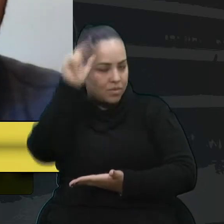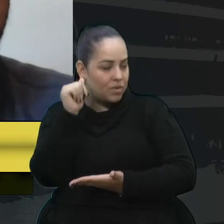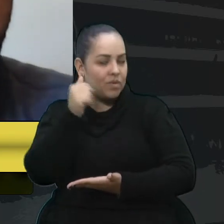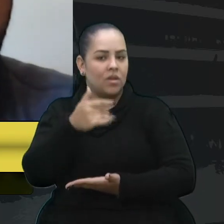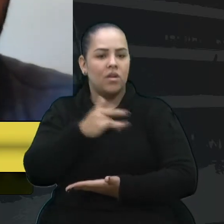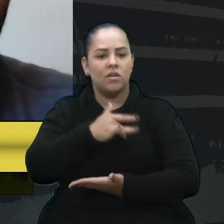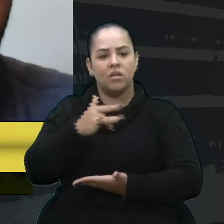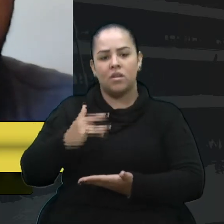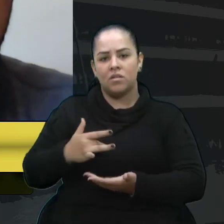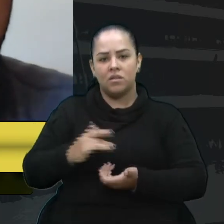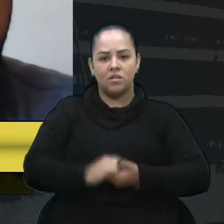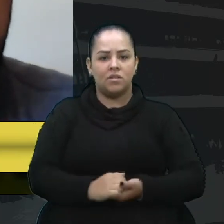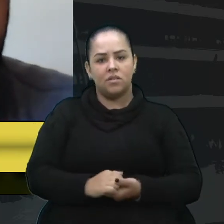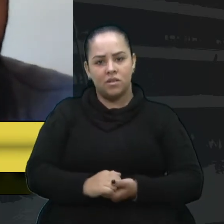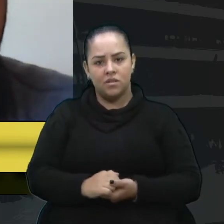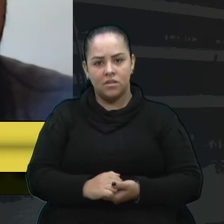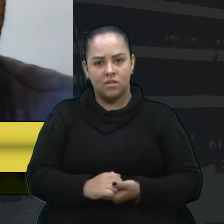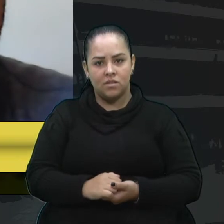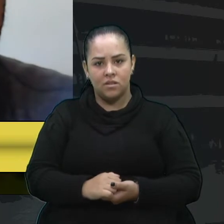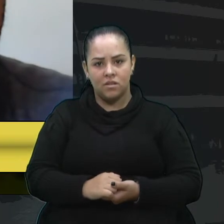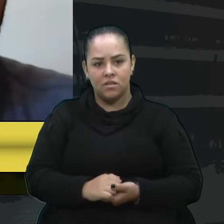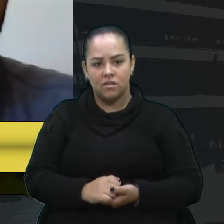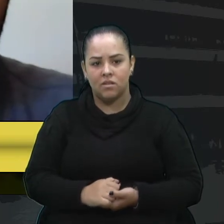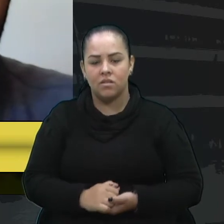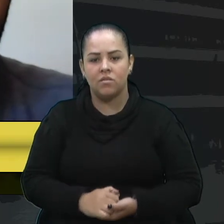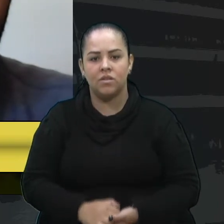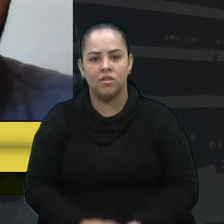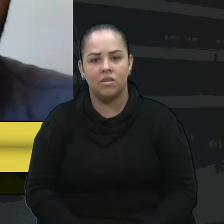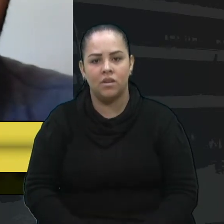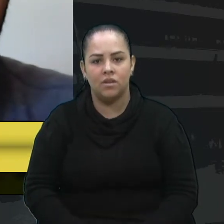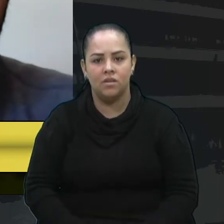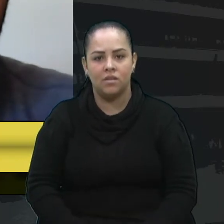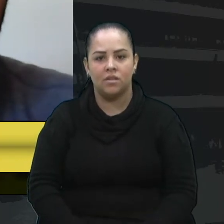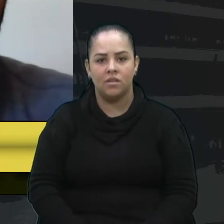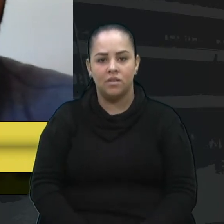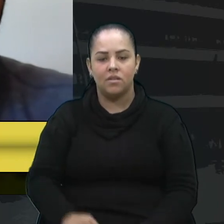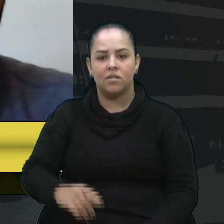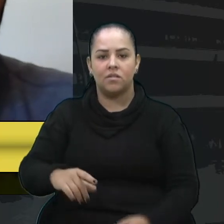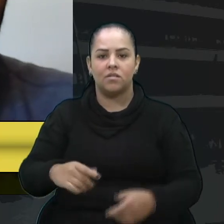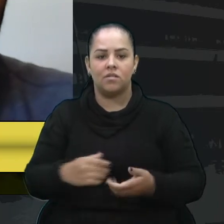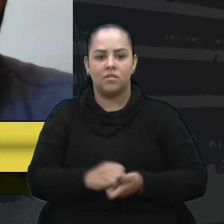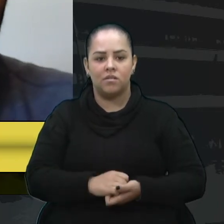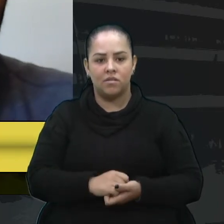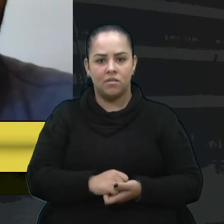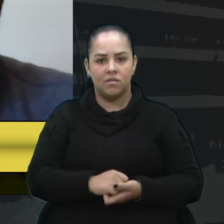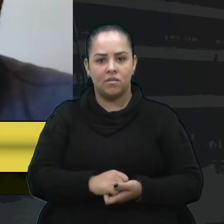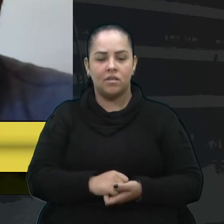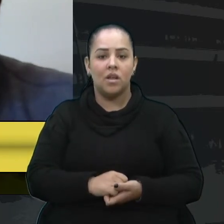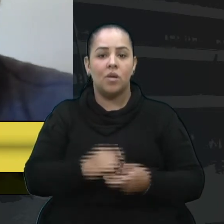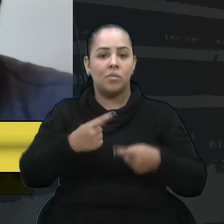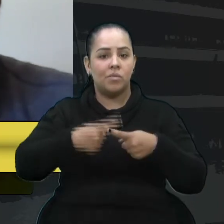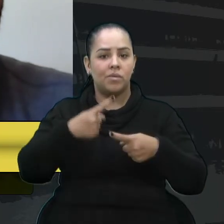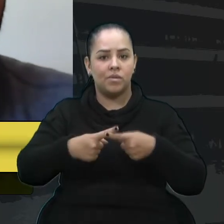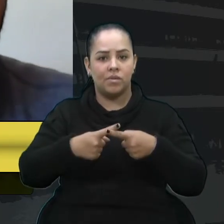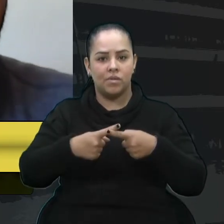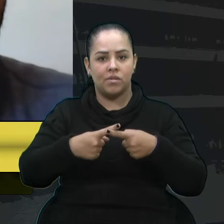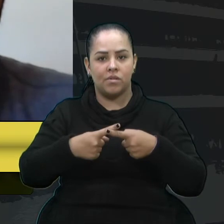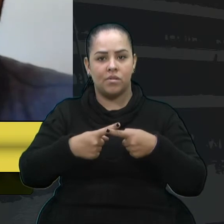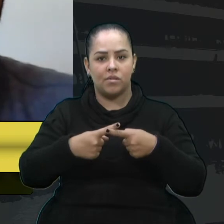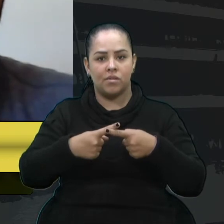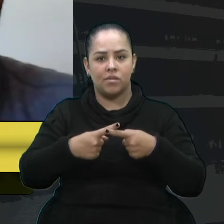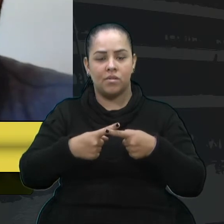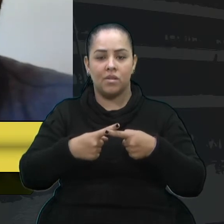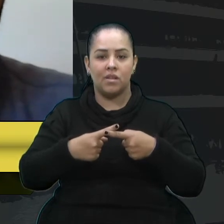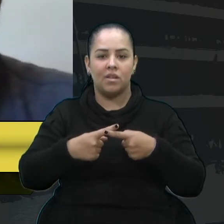a necessidade, a urgência dessas vacinas que, a partir de tantos dados,